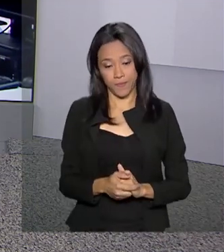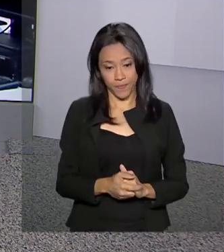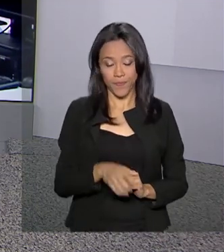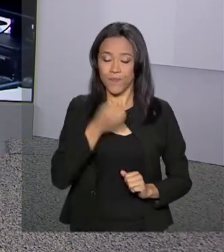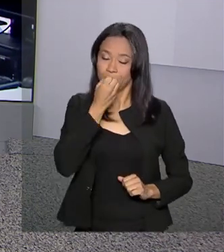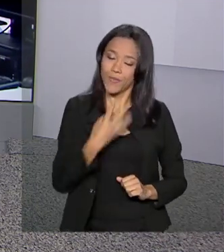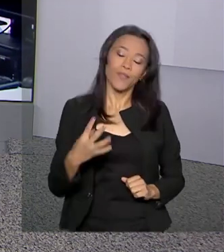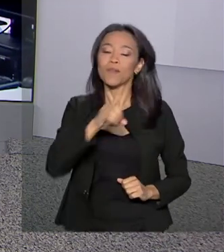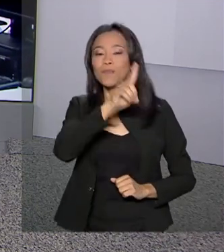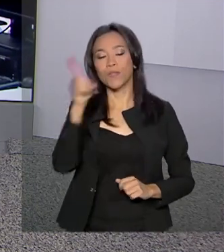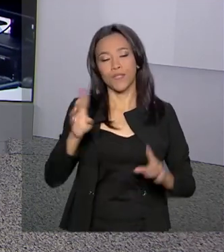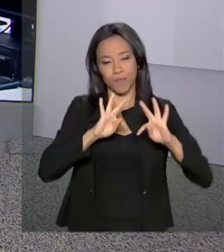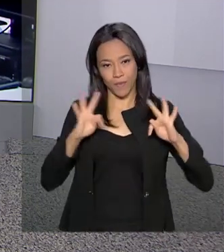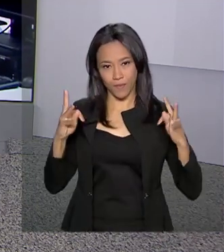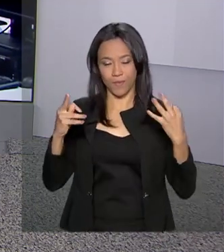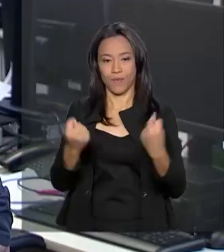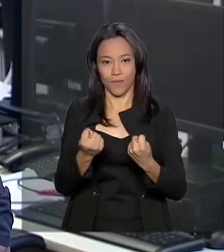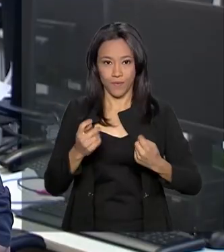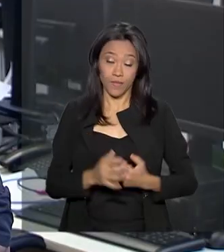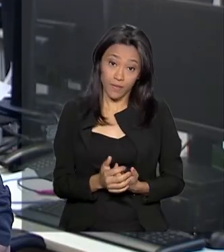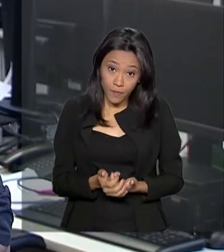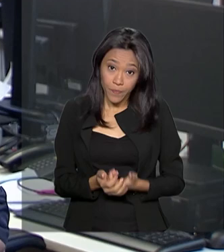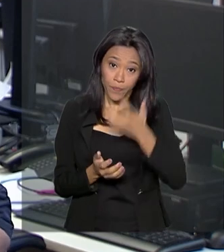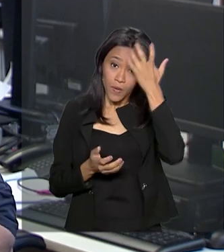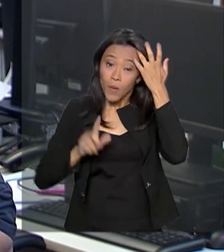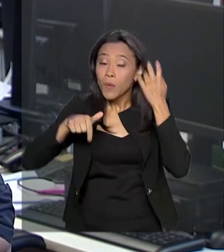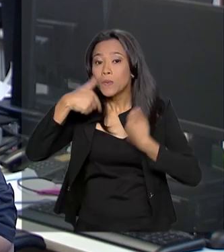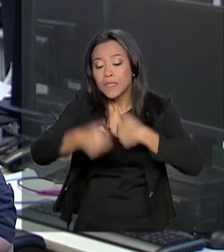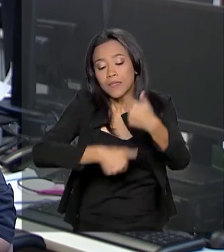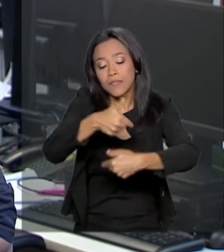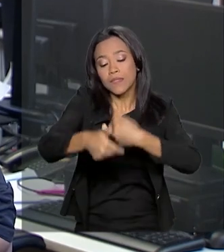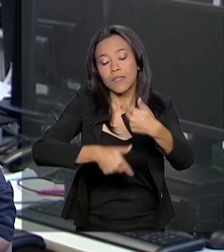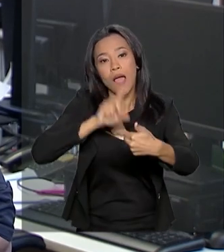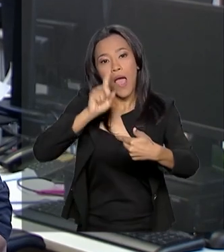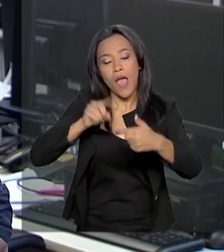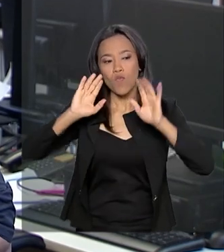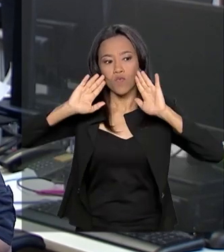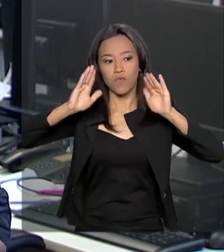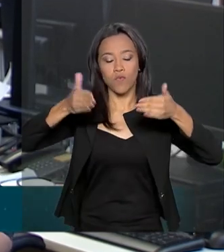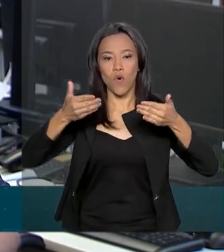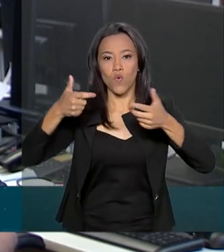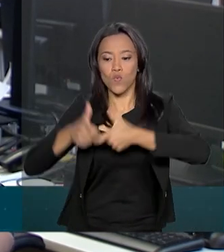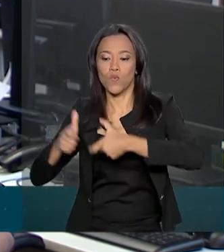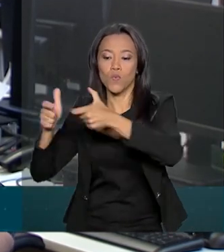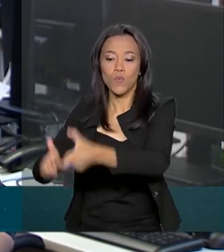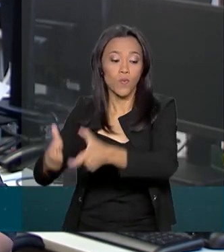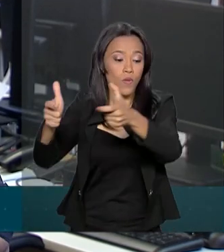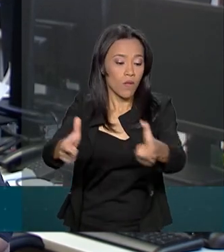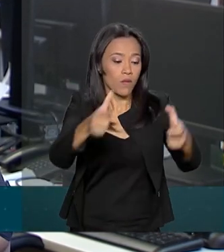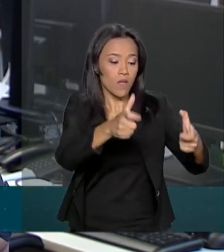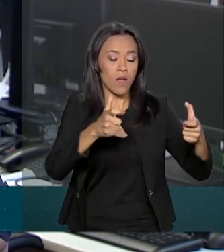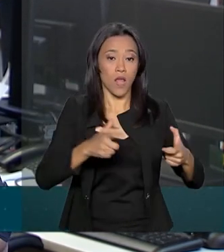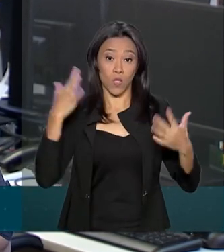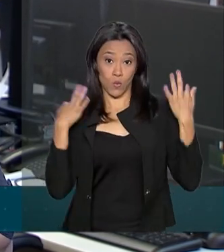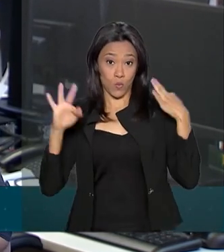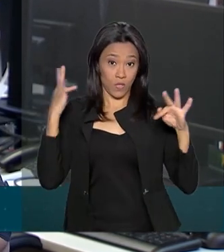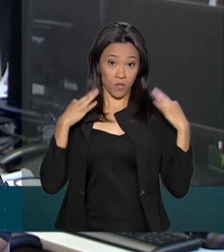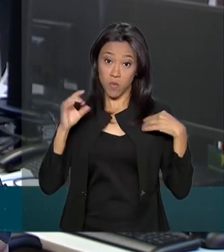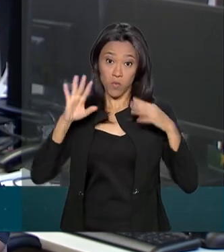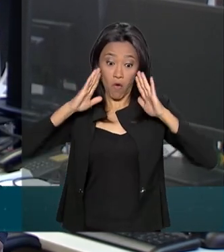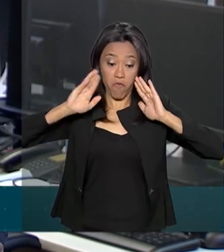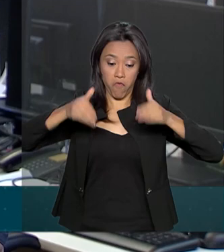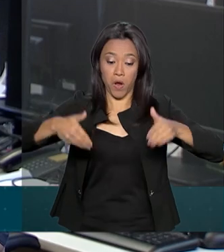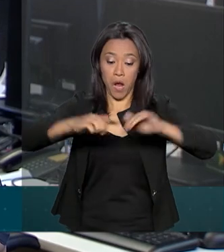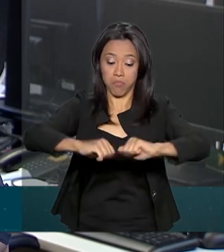Bom dia, Carla. Bom dia para todo mundo. A ação é focada nos atrativos turísticos, com dicas que vão além dos estádios. E